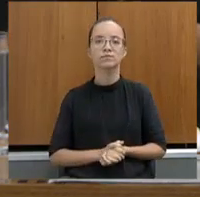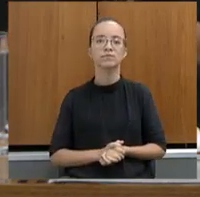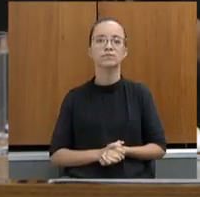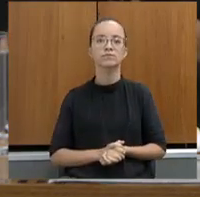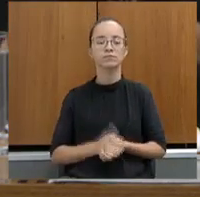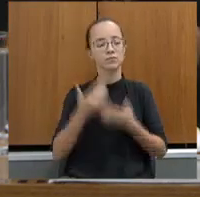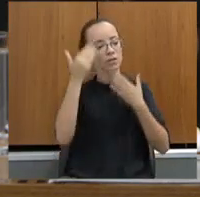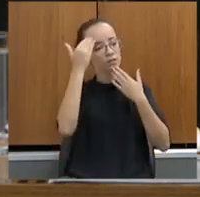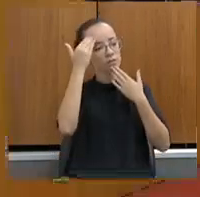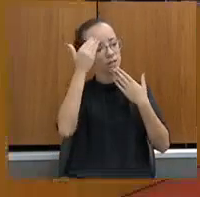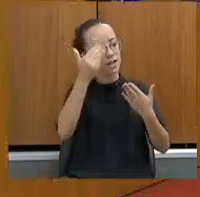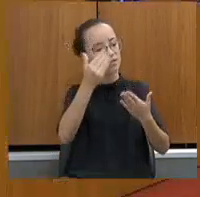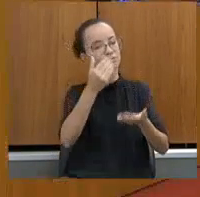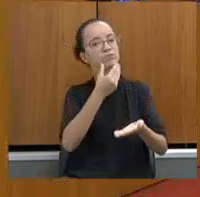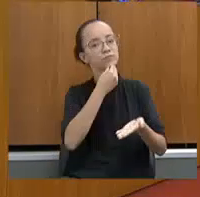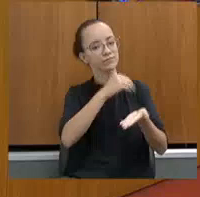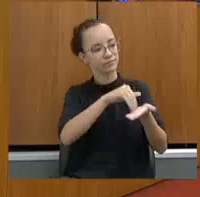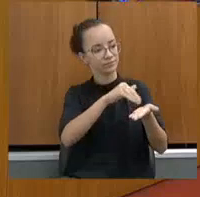Obrigado, secretário.